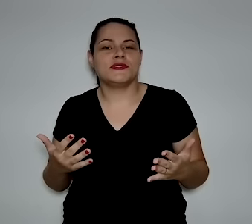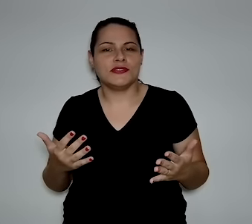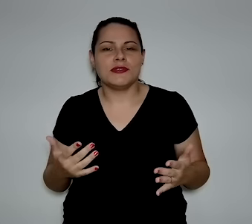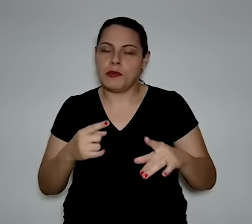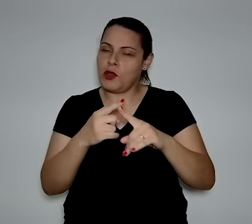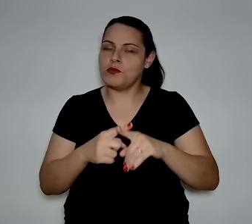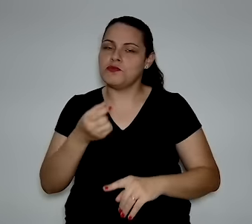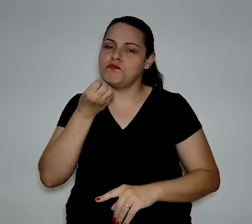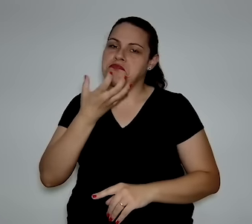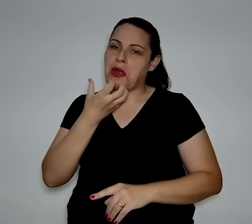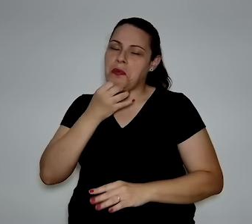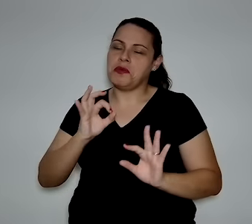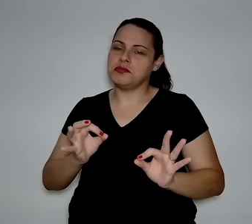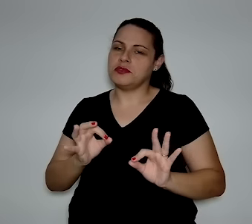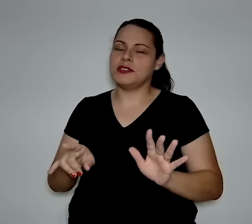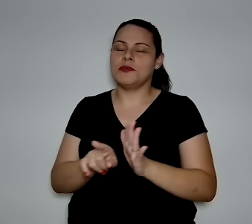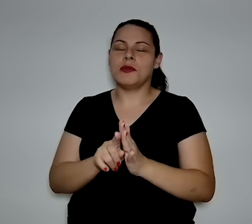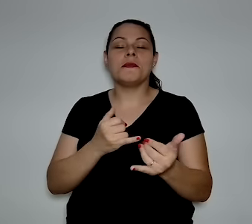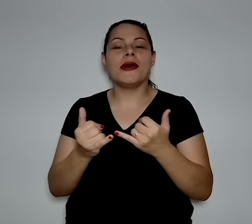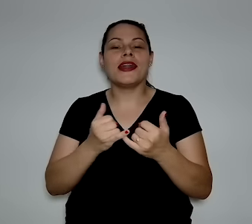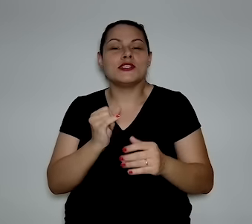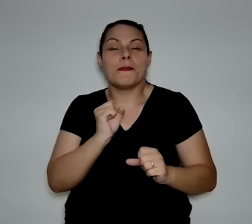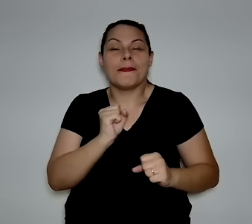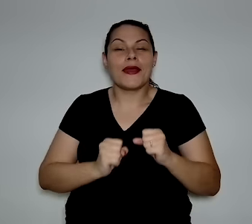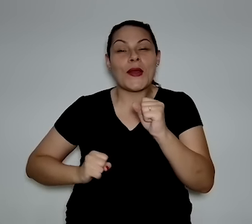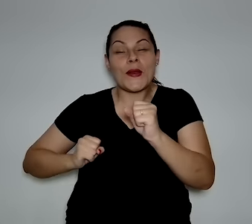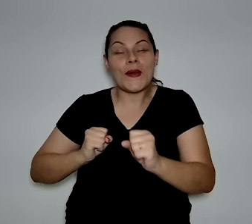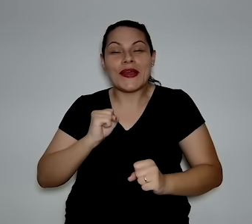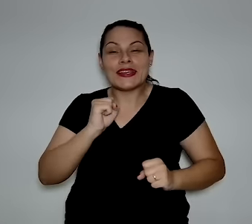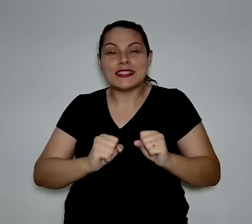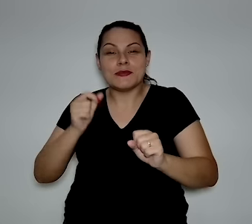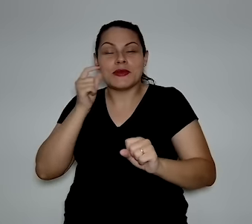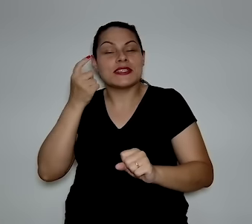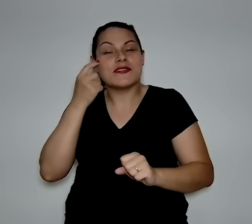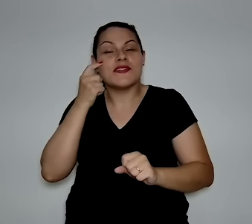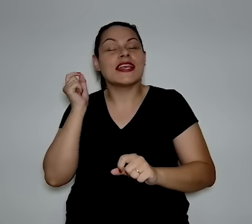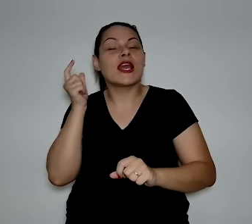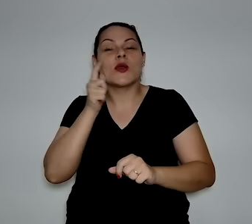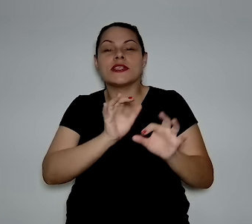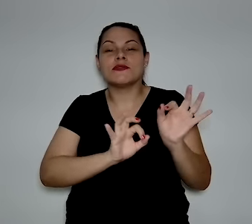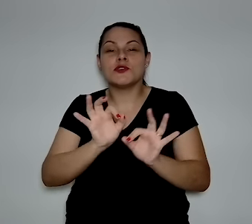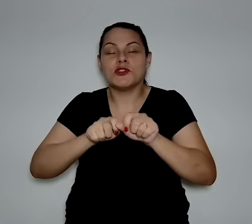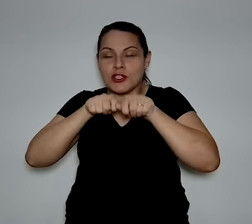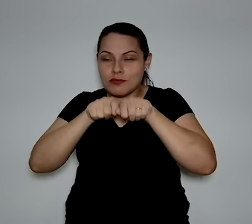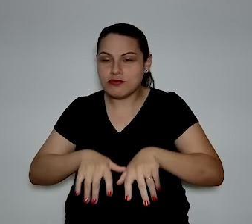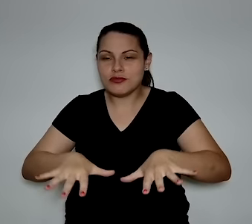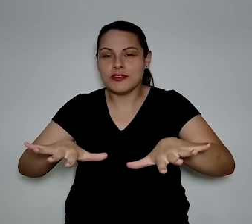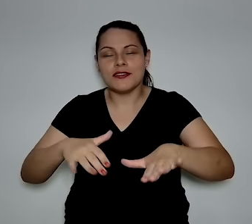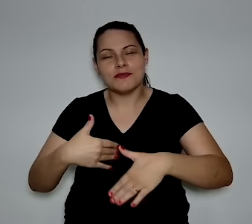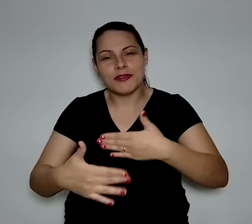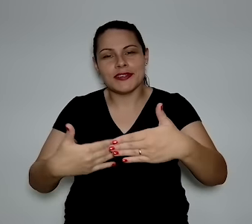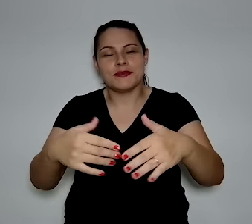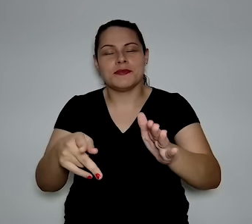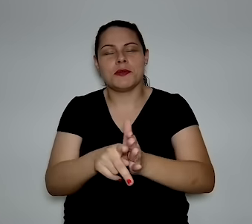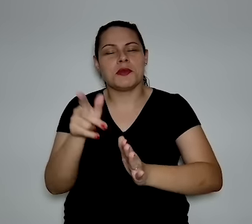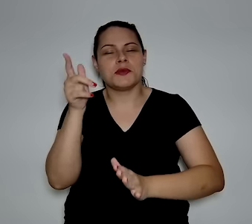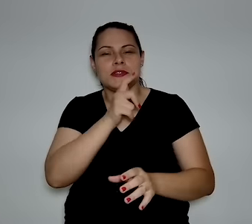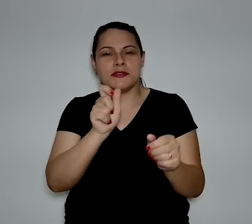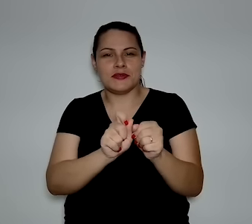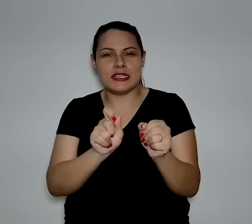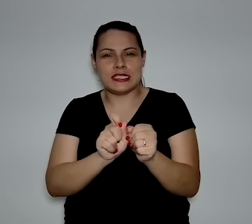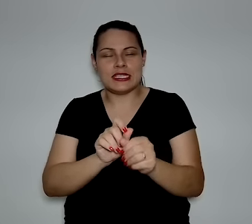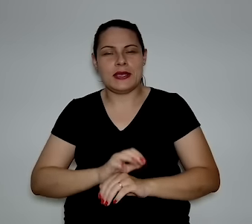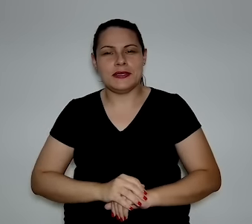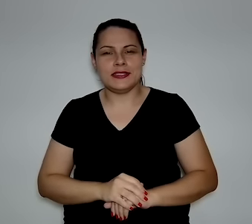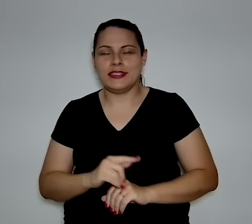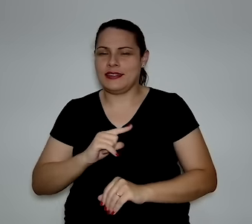saudável, obviamente, uma corrida para deslanchar esses projetos. Eu sei que vocês aí na IDP